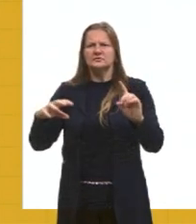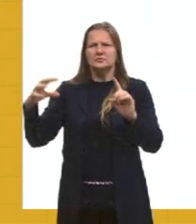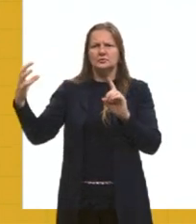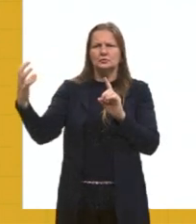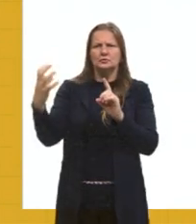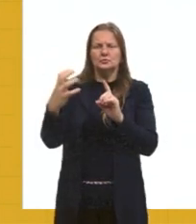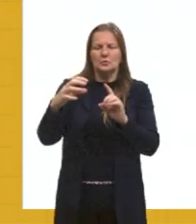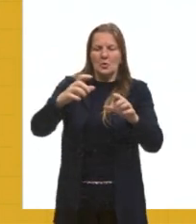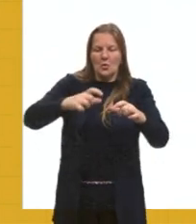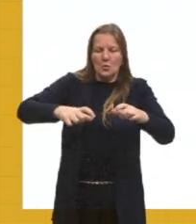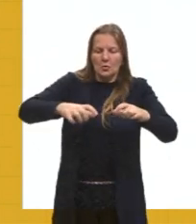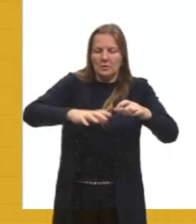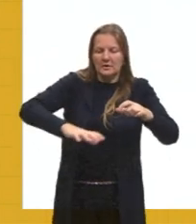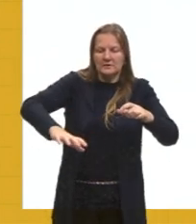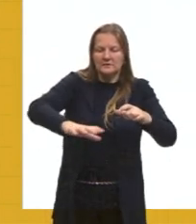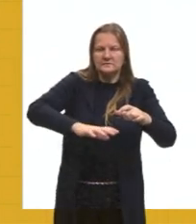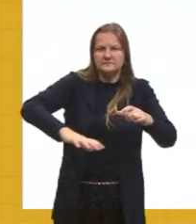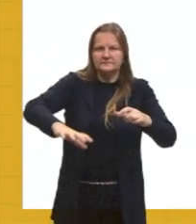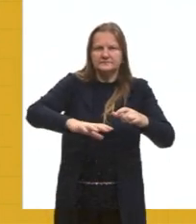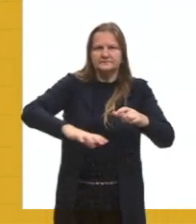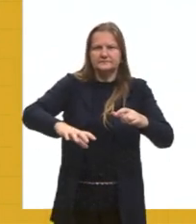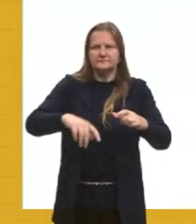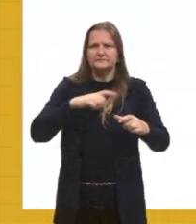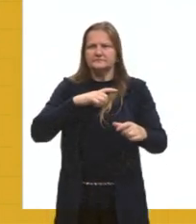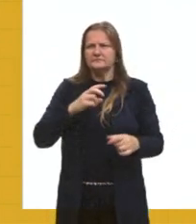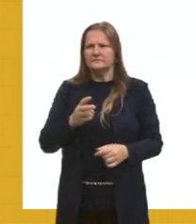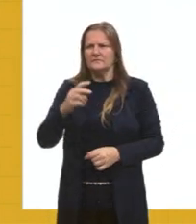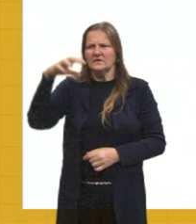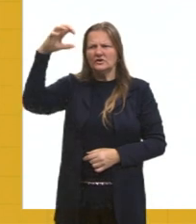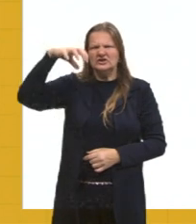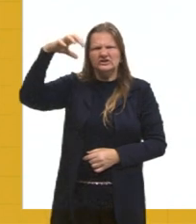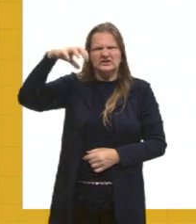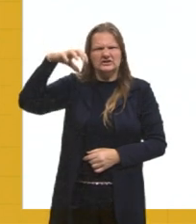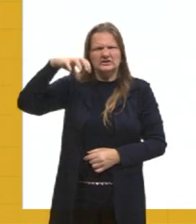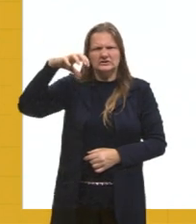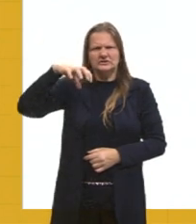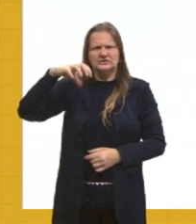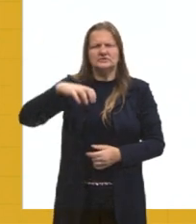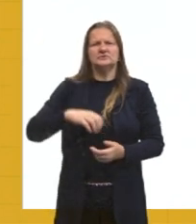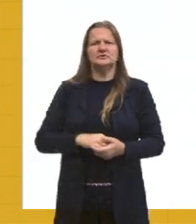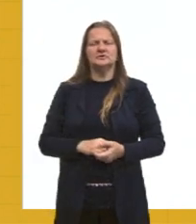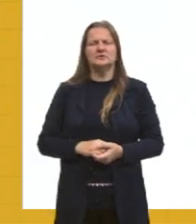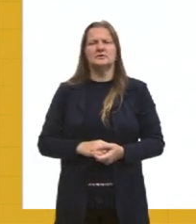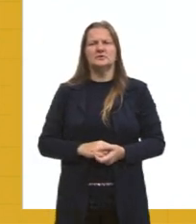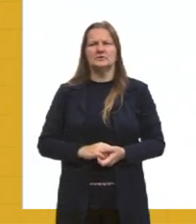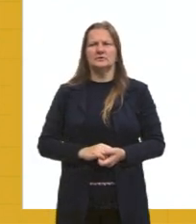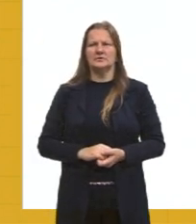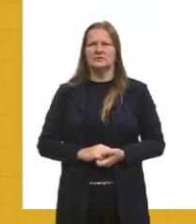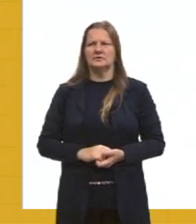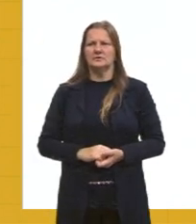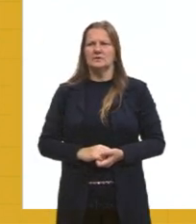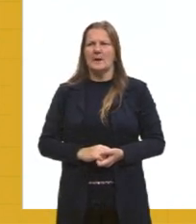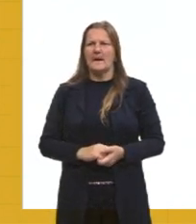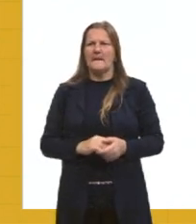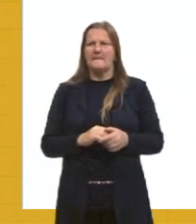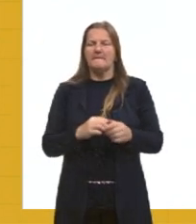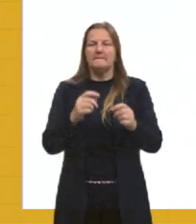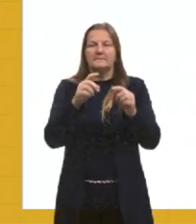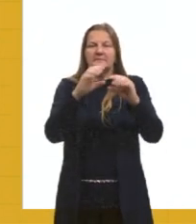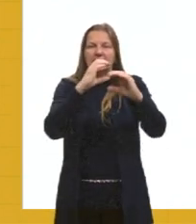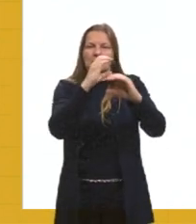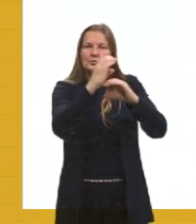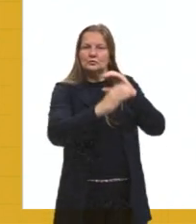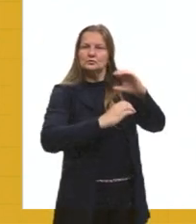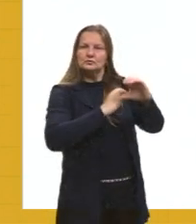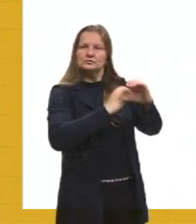aquele lugar. Se converte para aquele lugar, nós vamos ter chuva, nós vamos ter formação aí dessas questões, tá? E aí, o que que